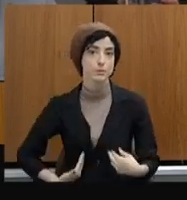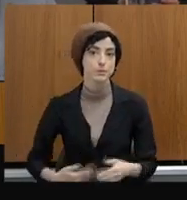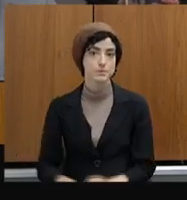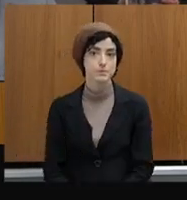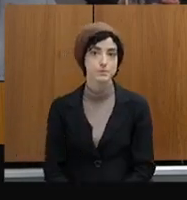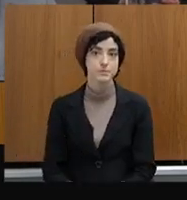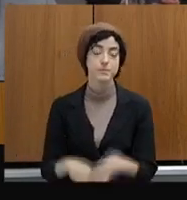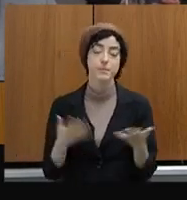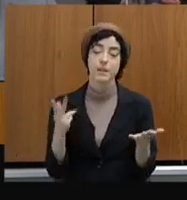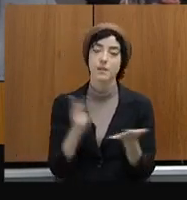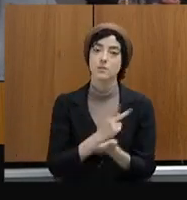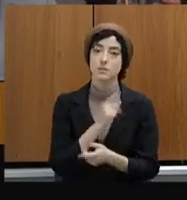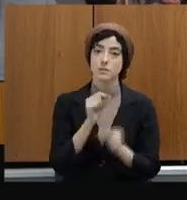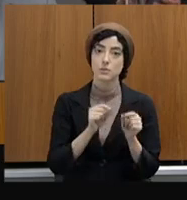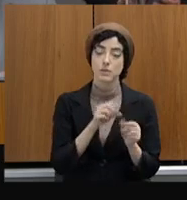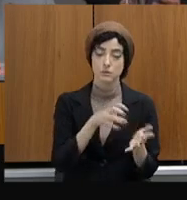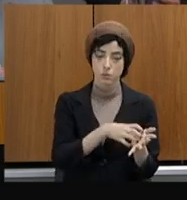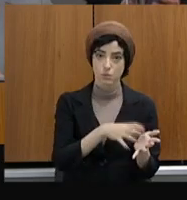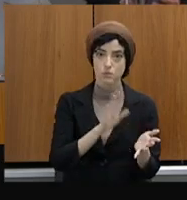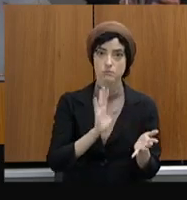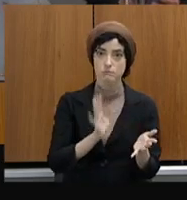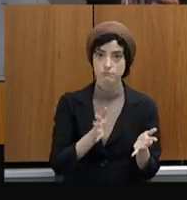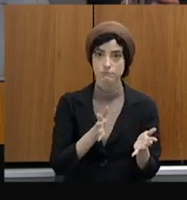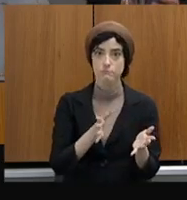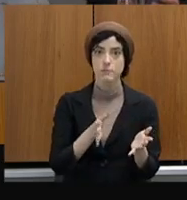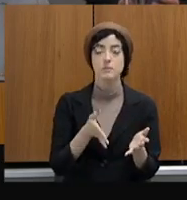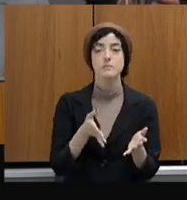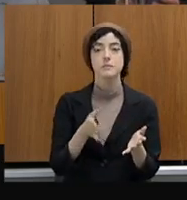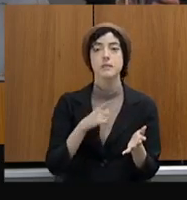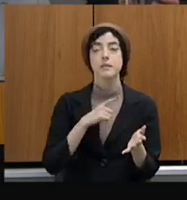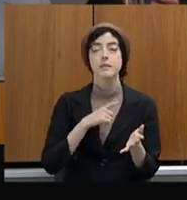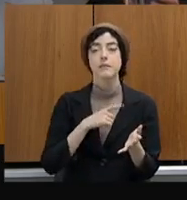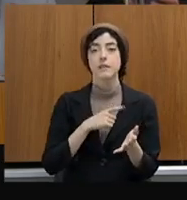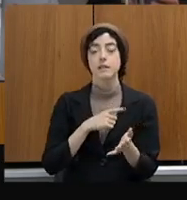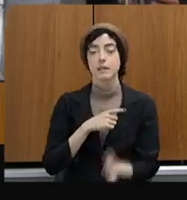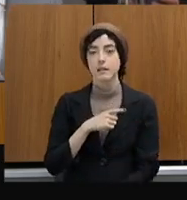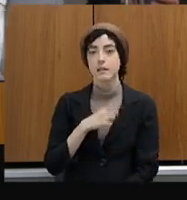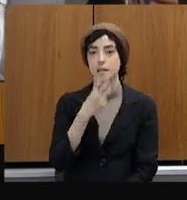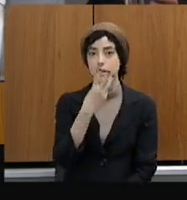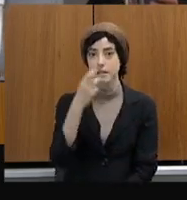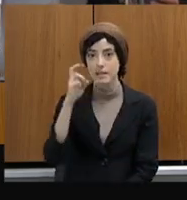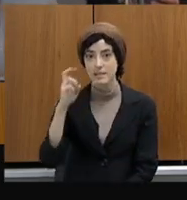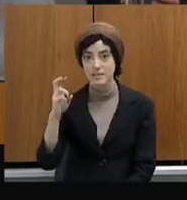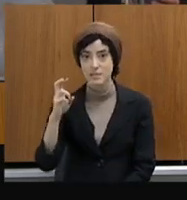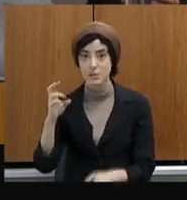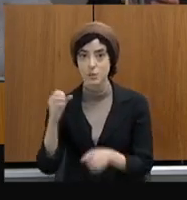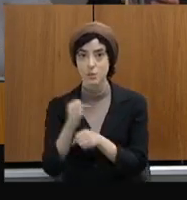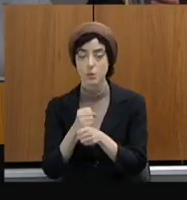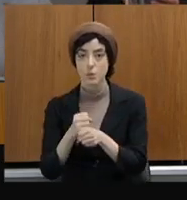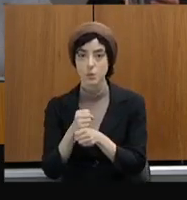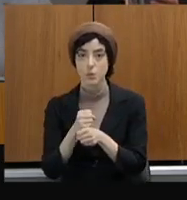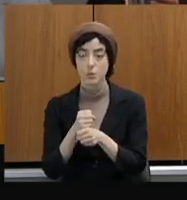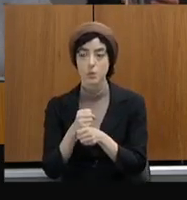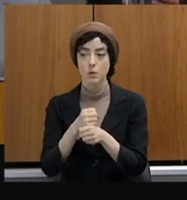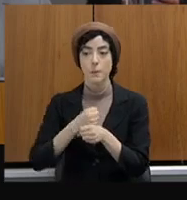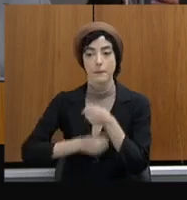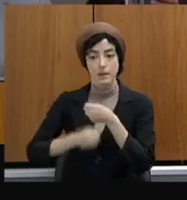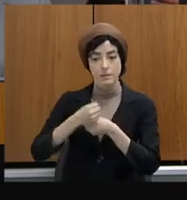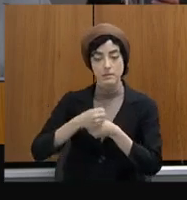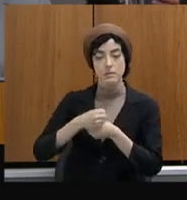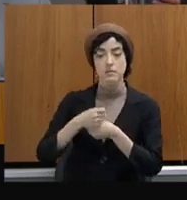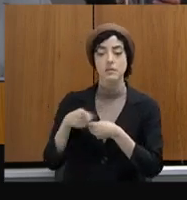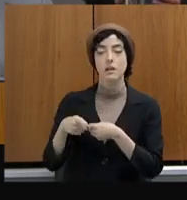tivemos, a desculpa, em 2021, tivemos 35 e esse ano já tivemos 24, um total de 89 demissões.